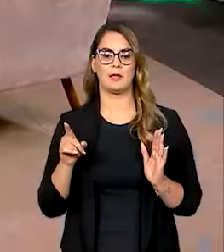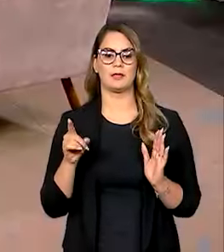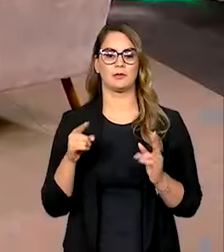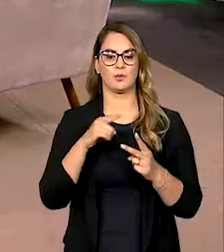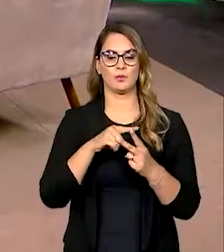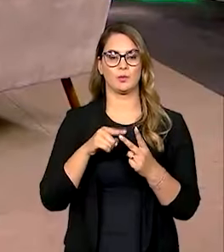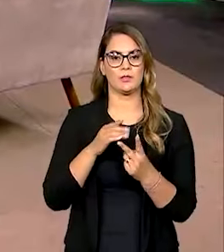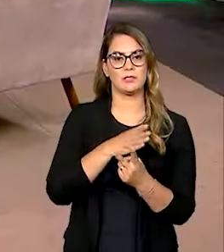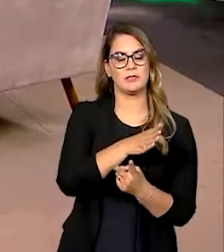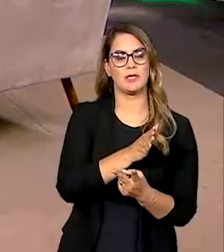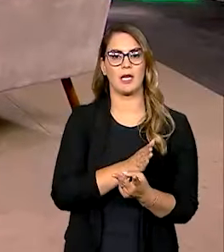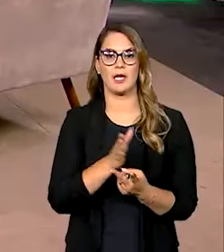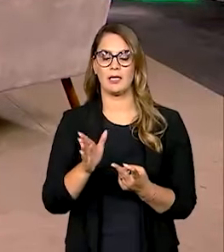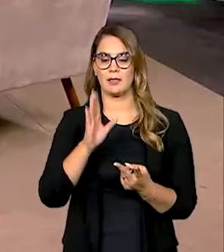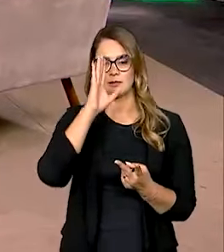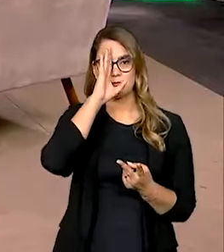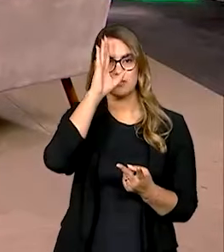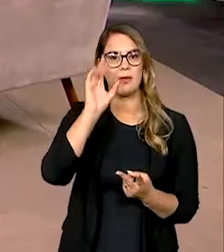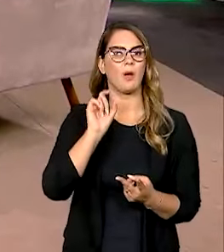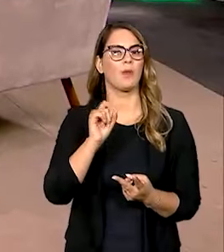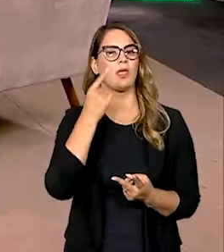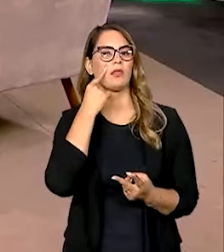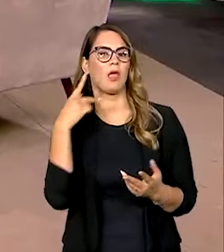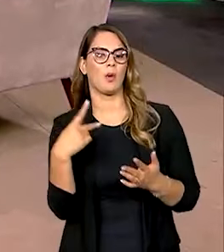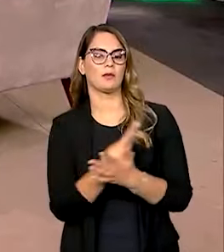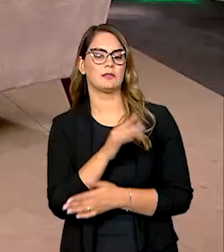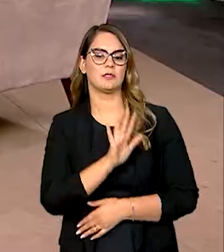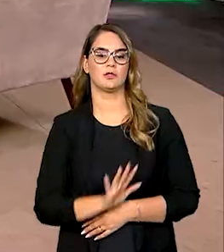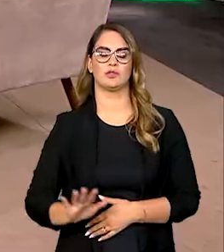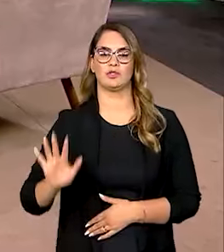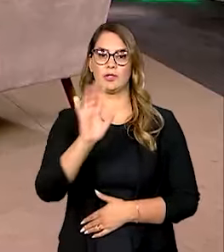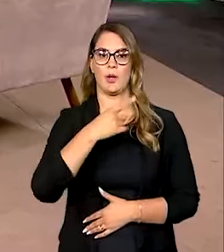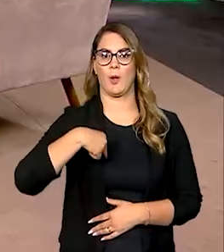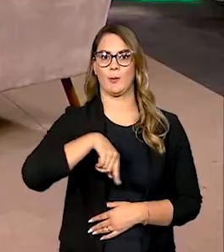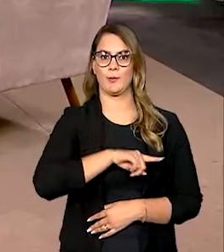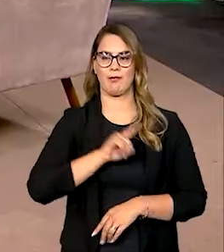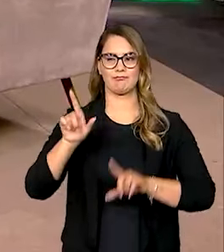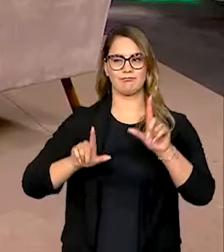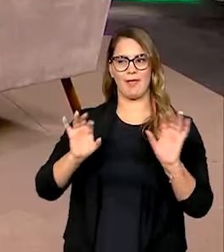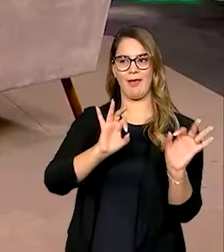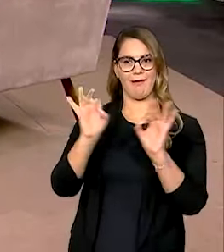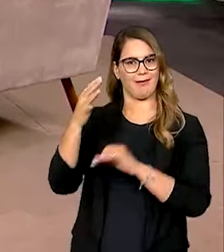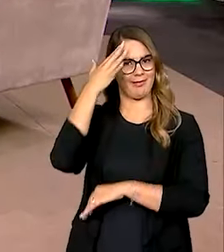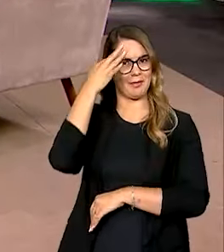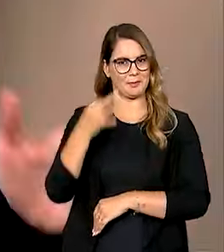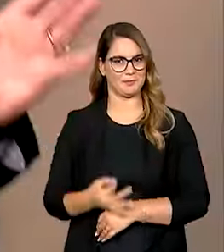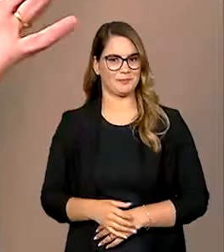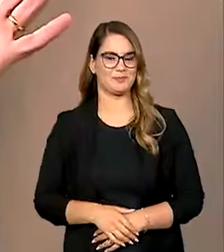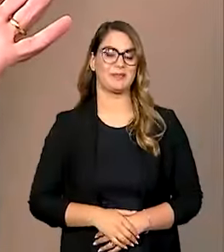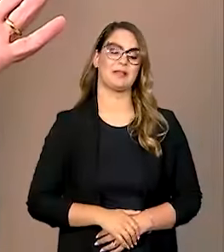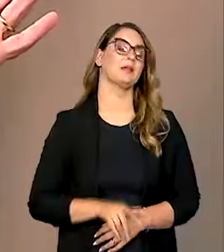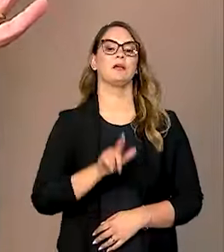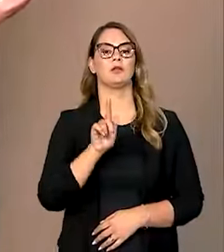duas linhas que estão sendo priorizadas. O está previsto em linhas gerais para o nosso telespectador entender? É, o